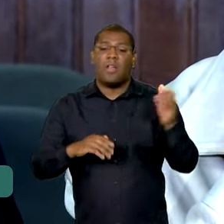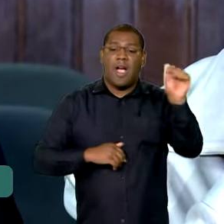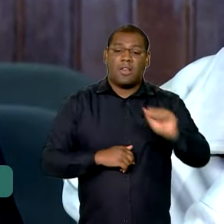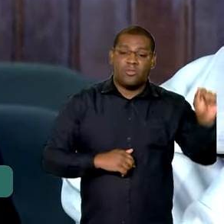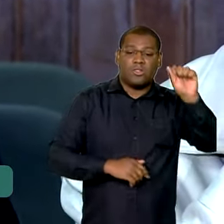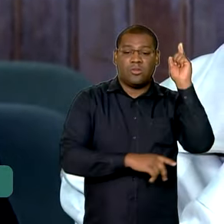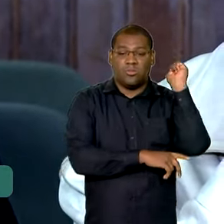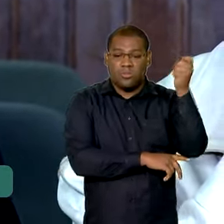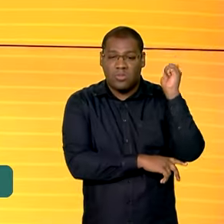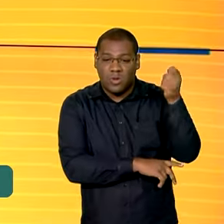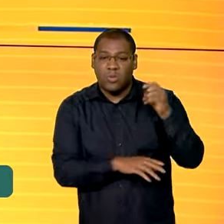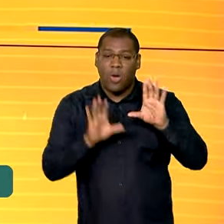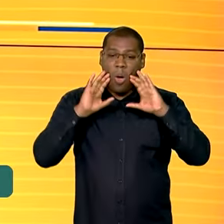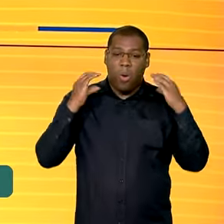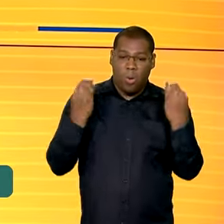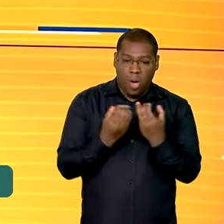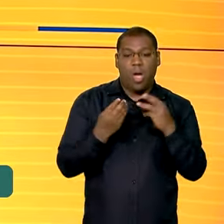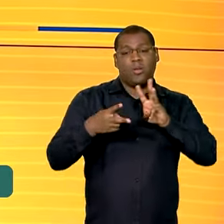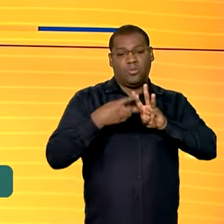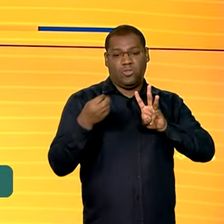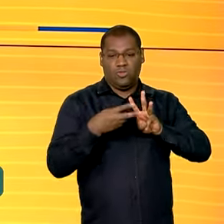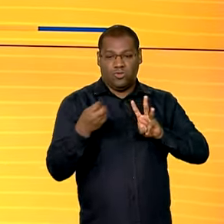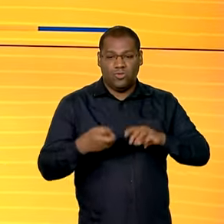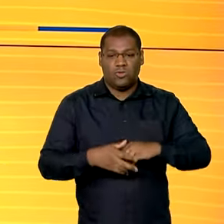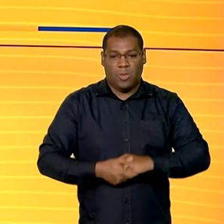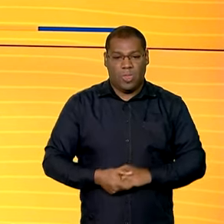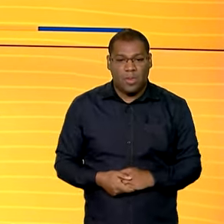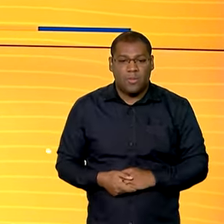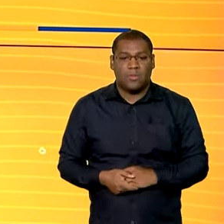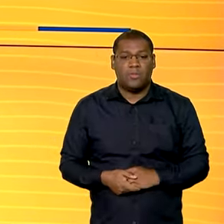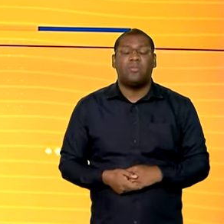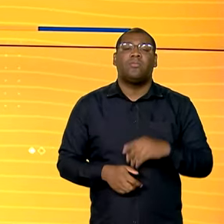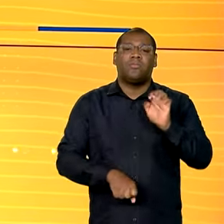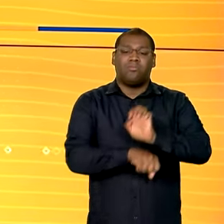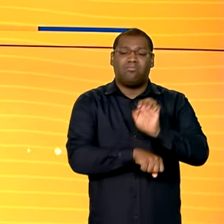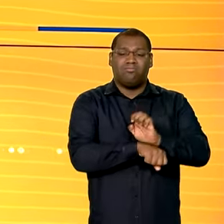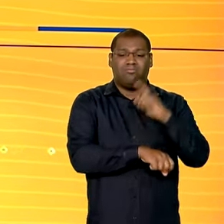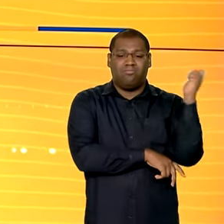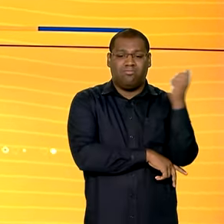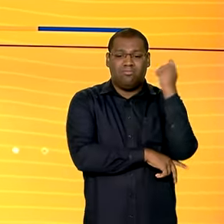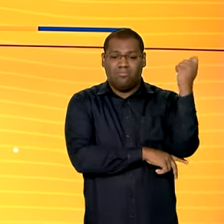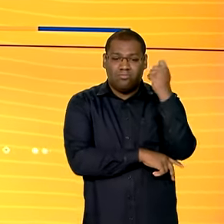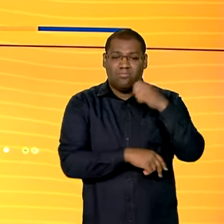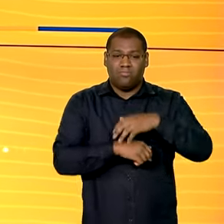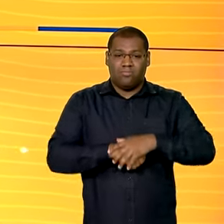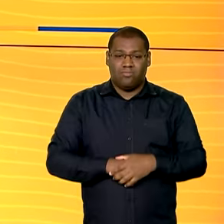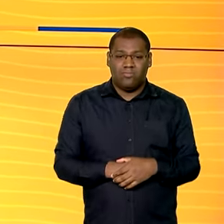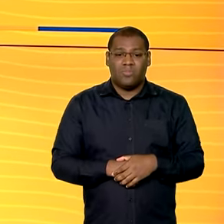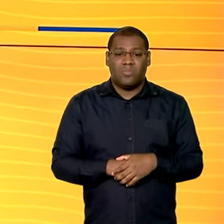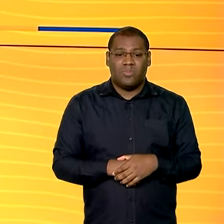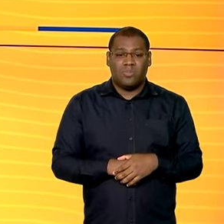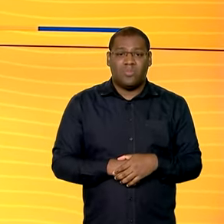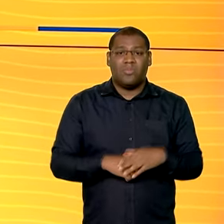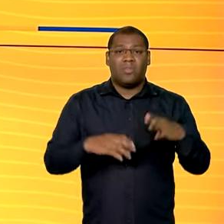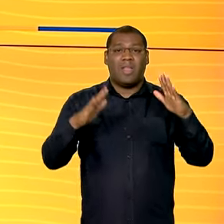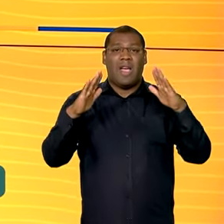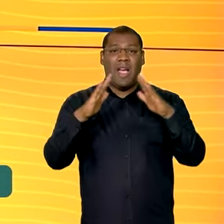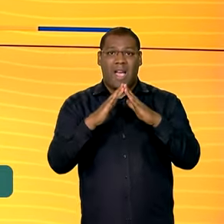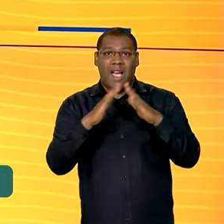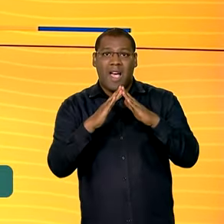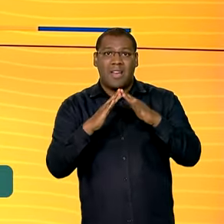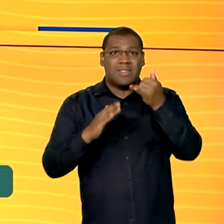comunidades indígenas. E ainda sobre a situação no Rio Grande do Sul, o número de casas que tiveram a energia